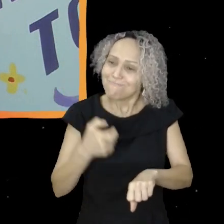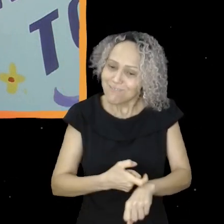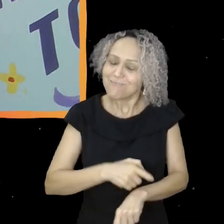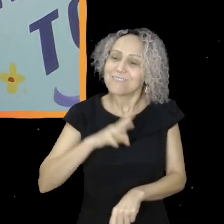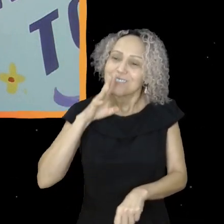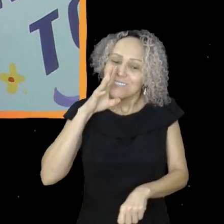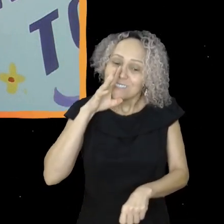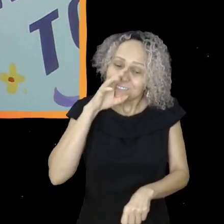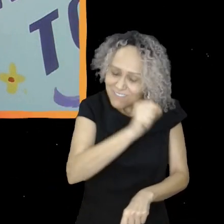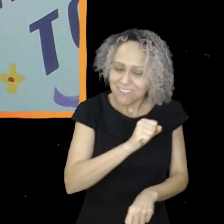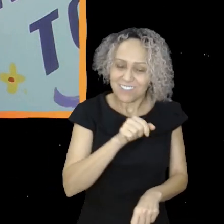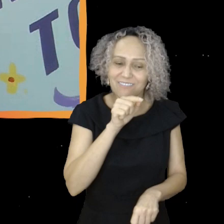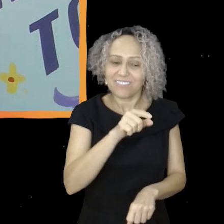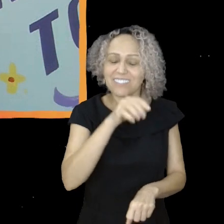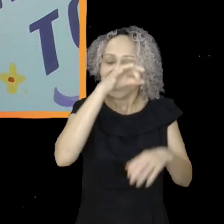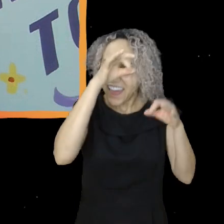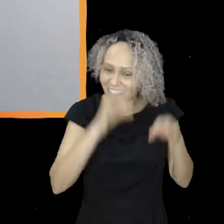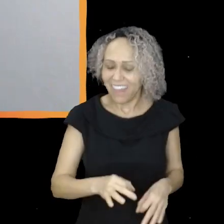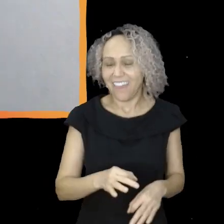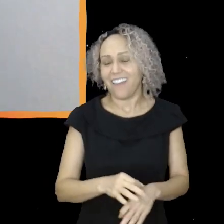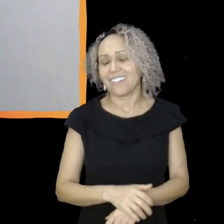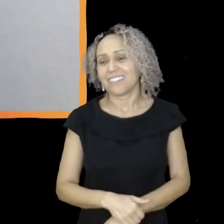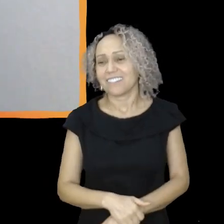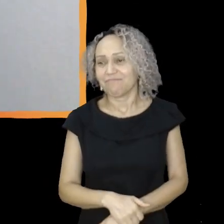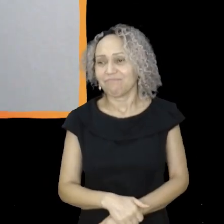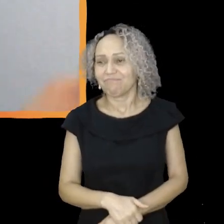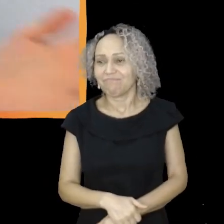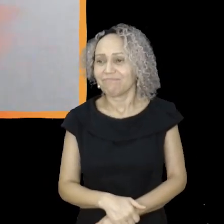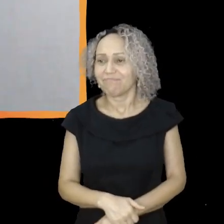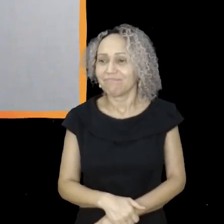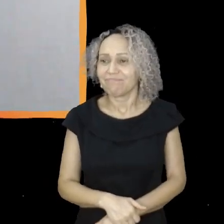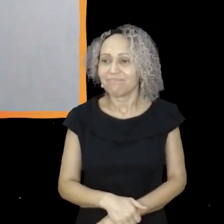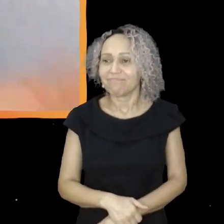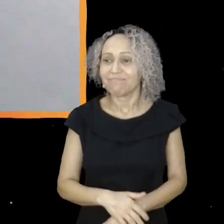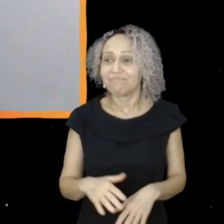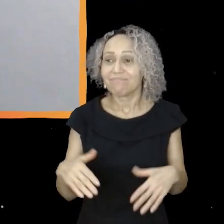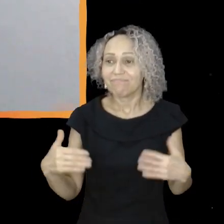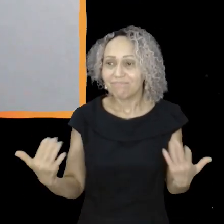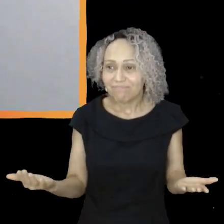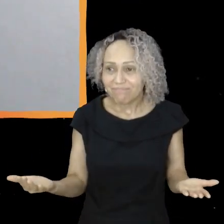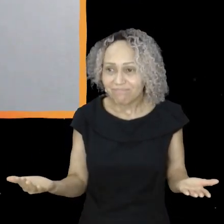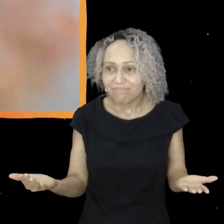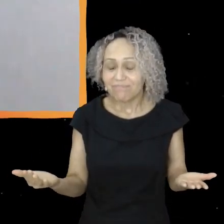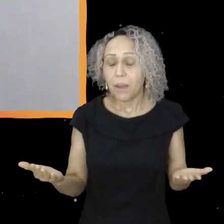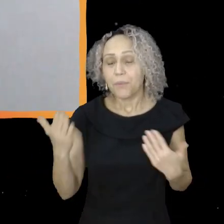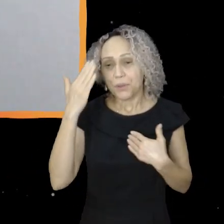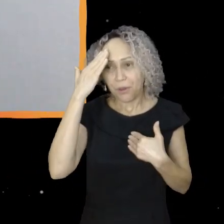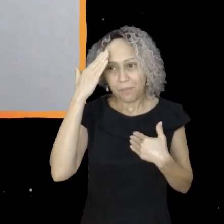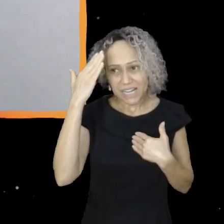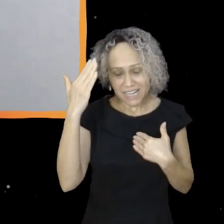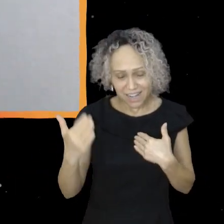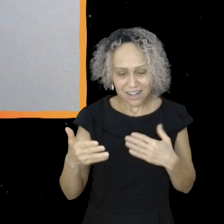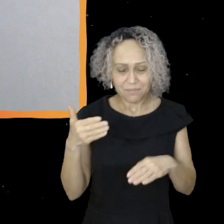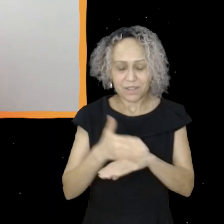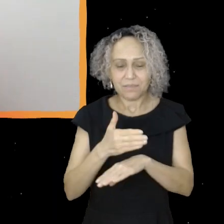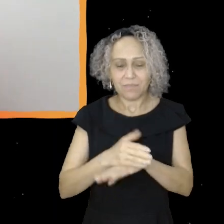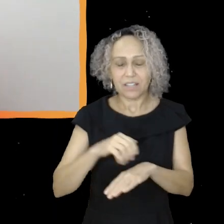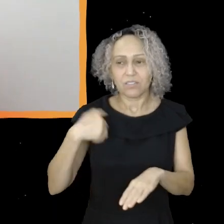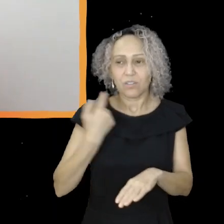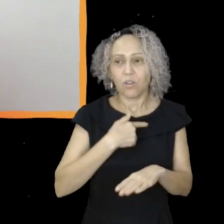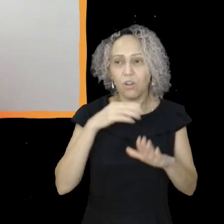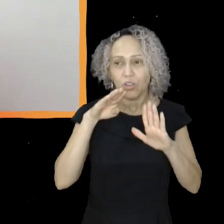tá certa em ser teimosa. Boa. Bom, deputada Ana Gila Ribeiro, muito obrigada por participar do nosso programa.